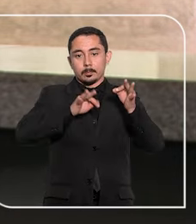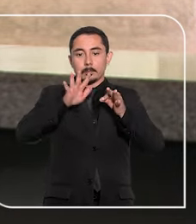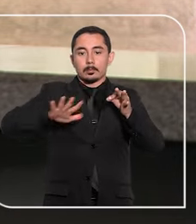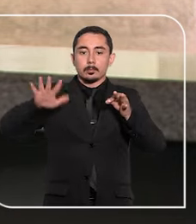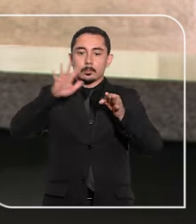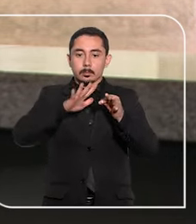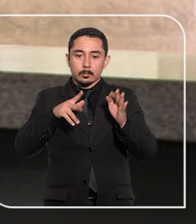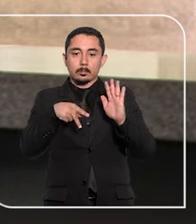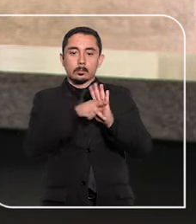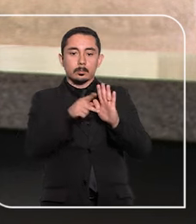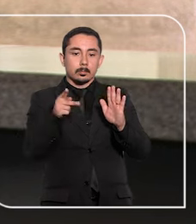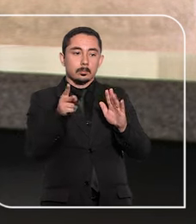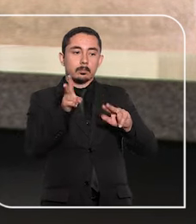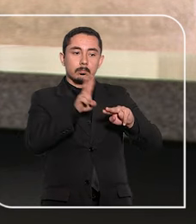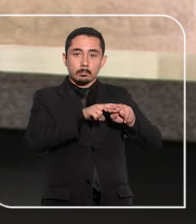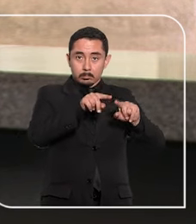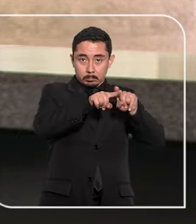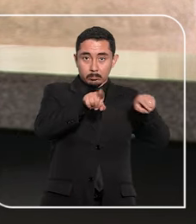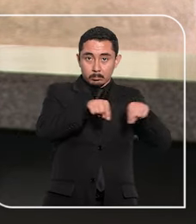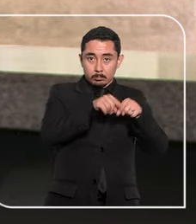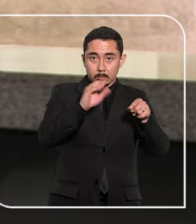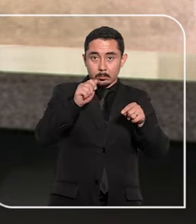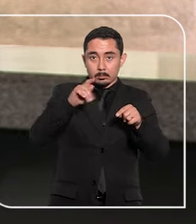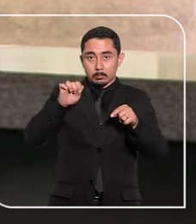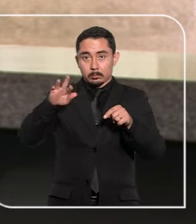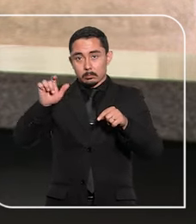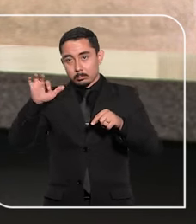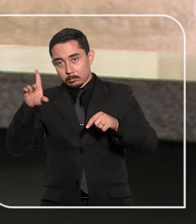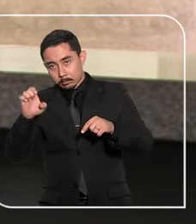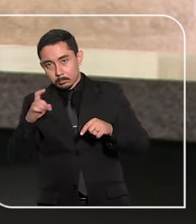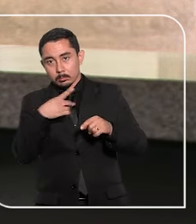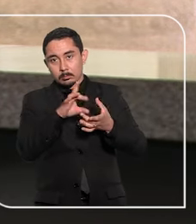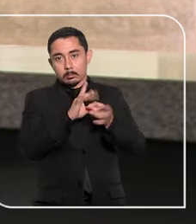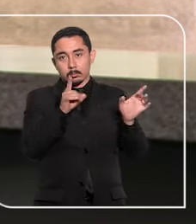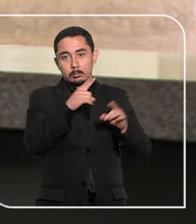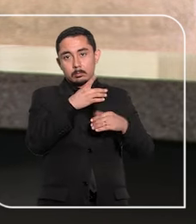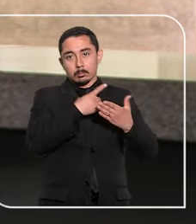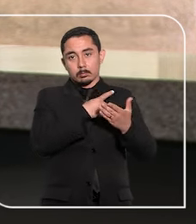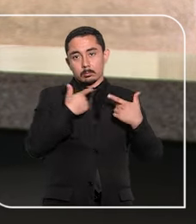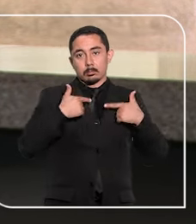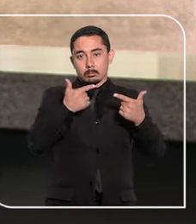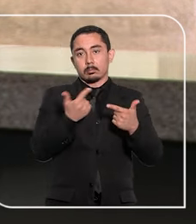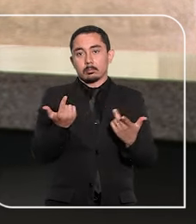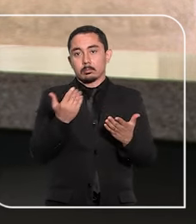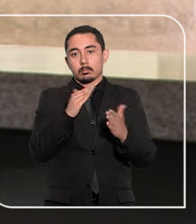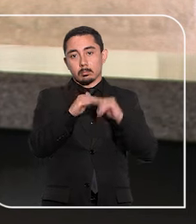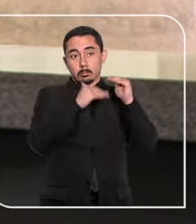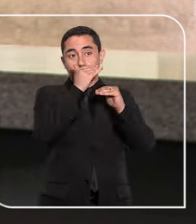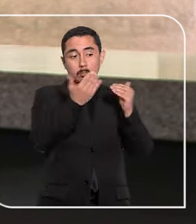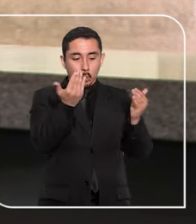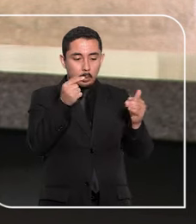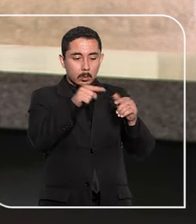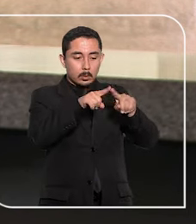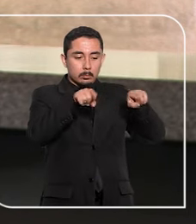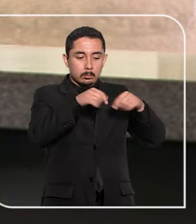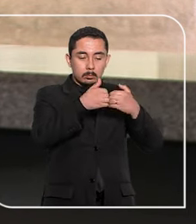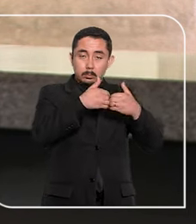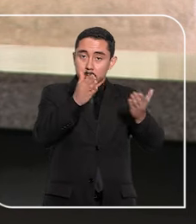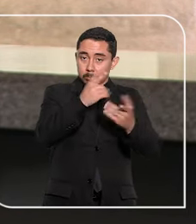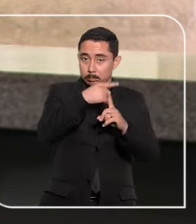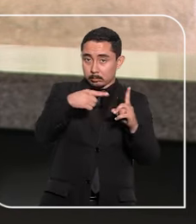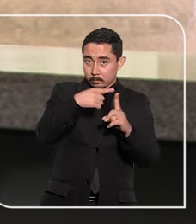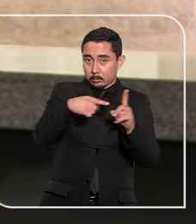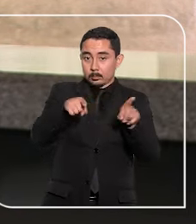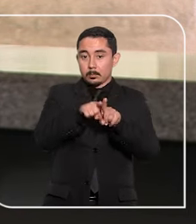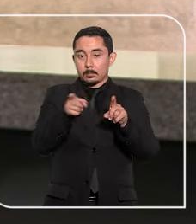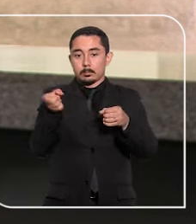Federal Corregedor da Penitenciária Federal de Campo Grande concedeu a ele, a pedido da defesa, a progressão para o regime semiaberto e o